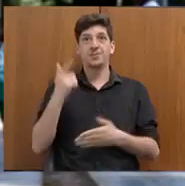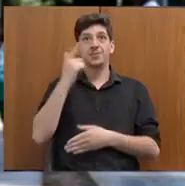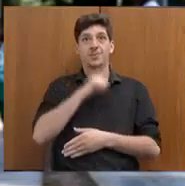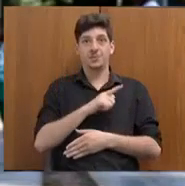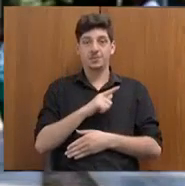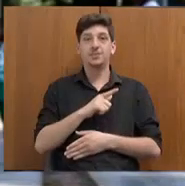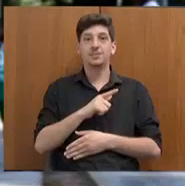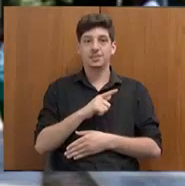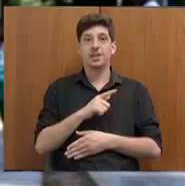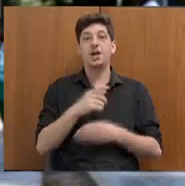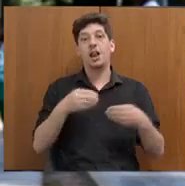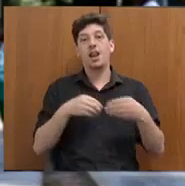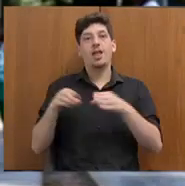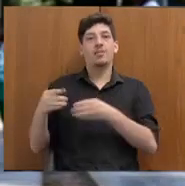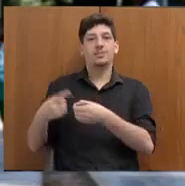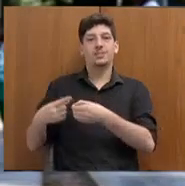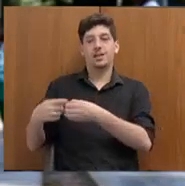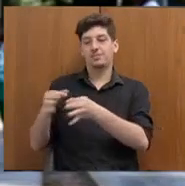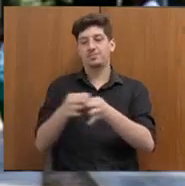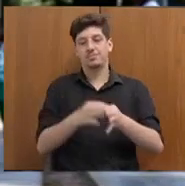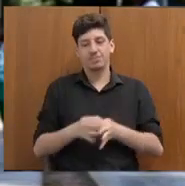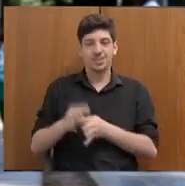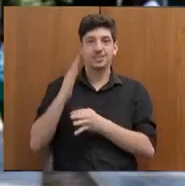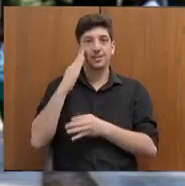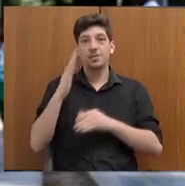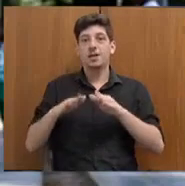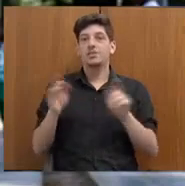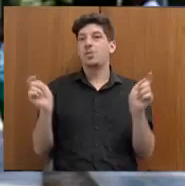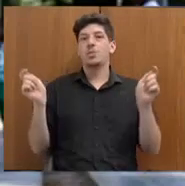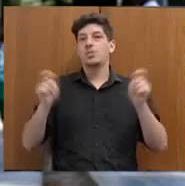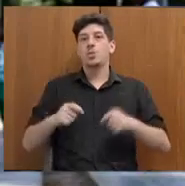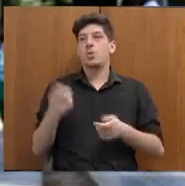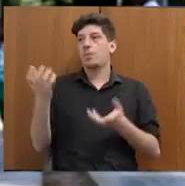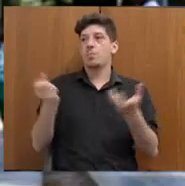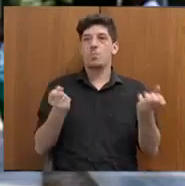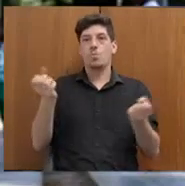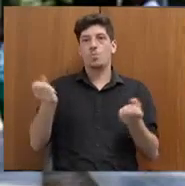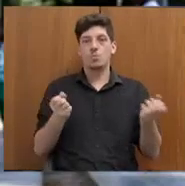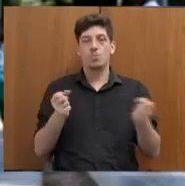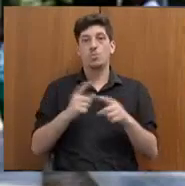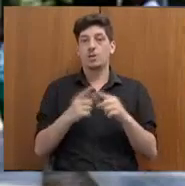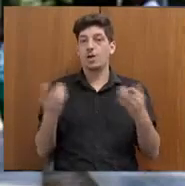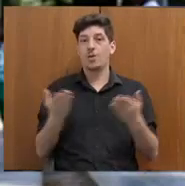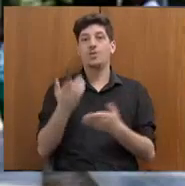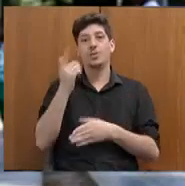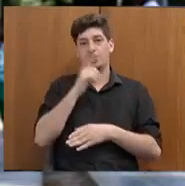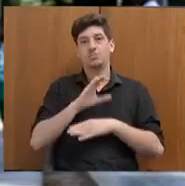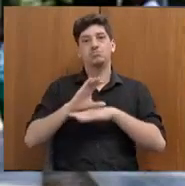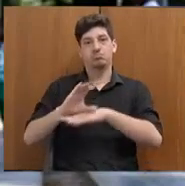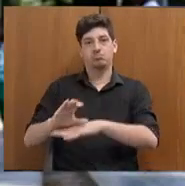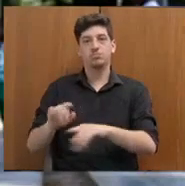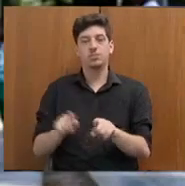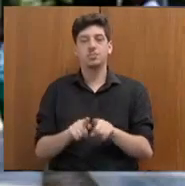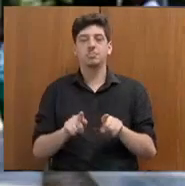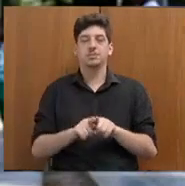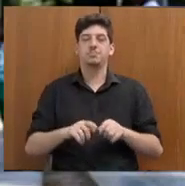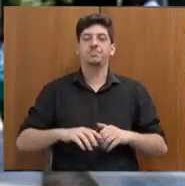interiorizar e ir até as cidades menores, que às vezes não têm condição de captar, mas agora nós estamos chegando até elas.